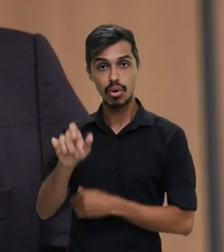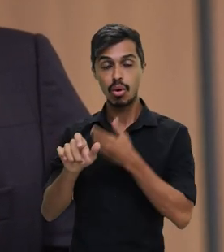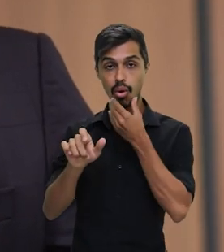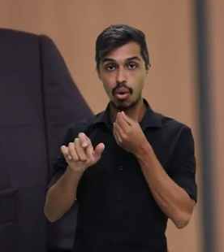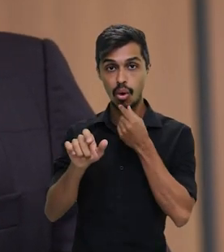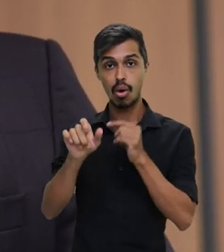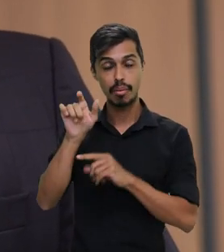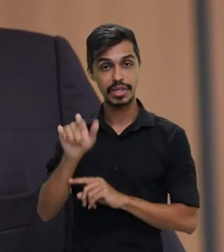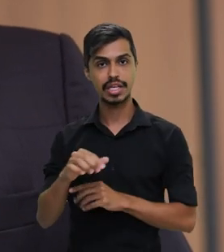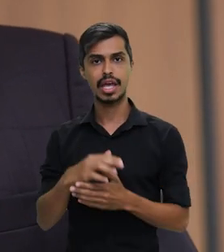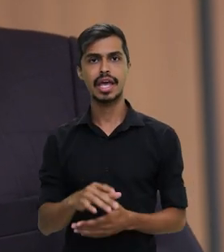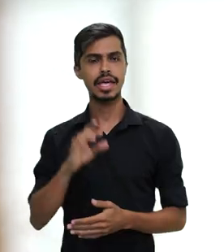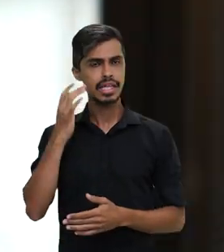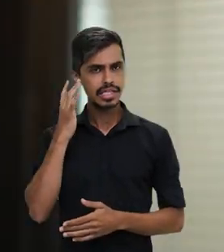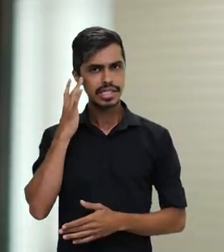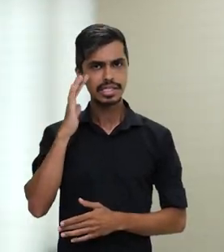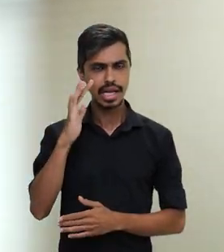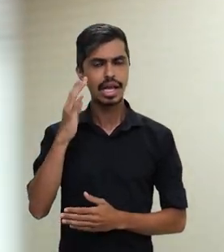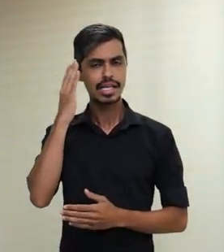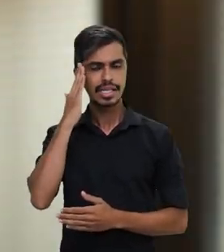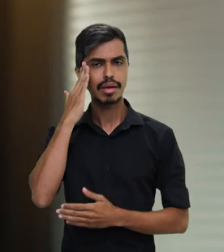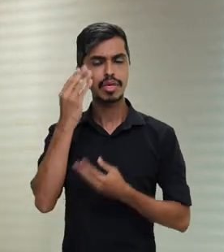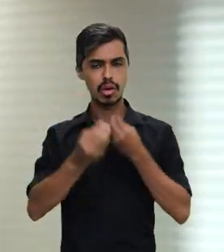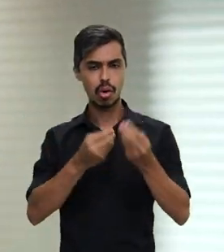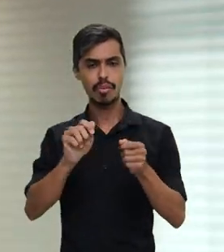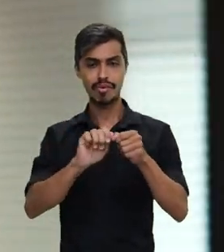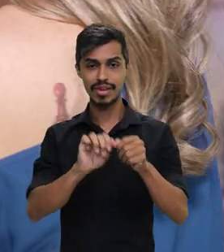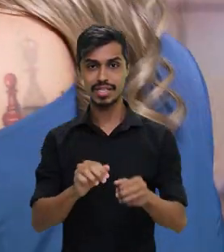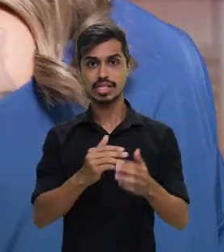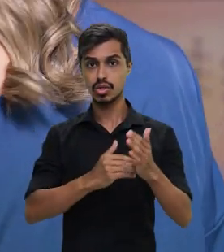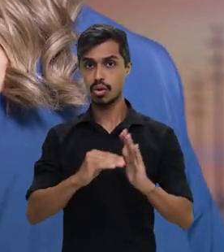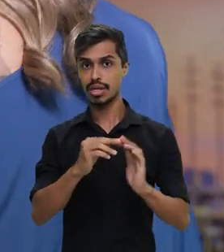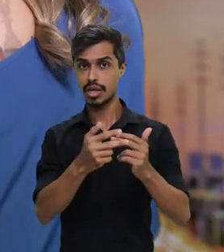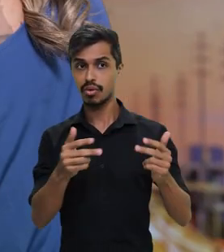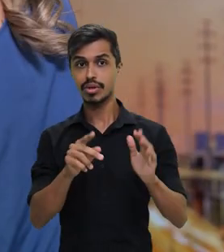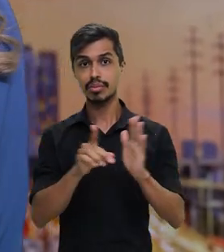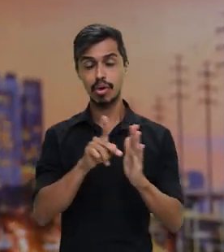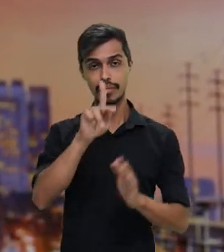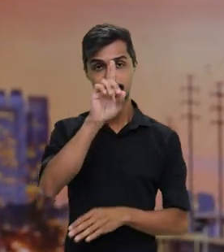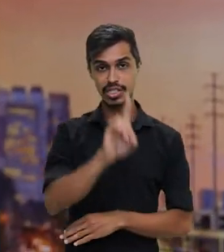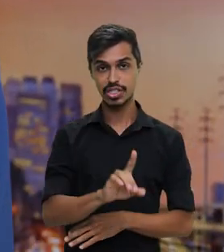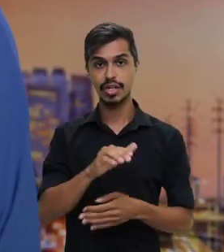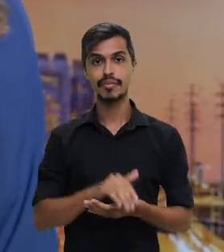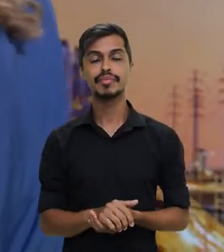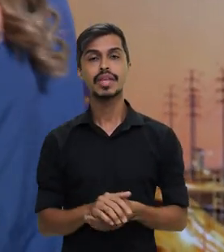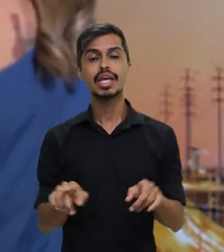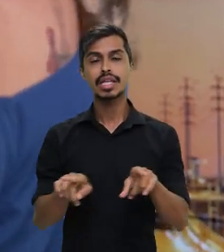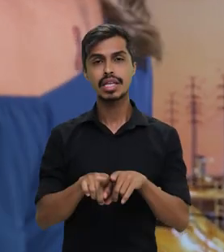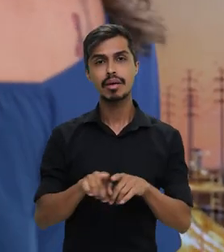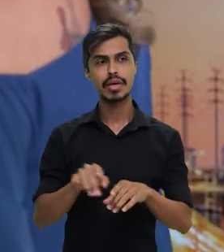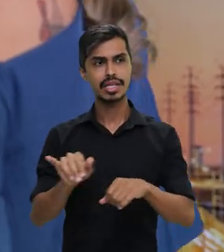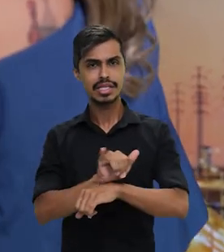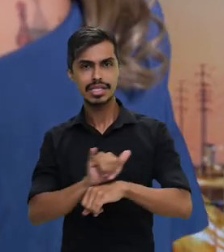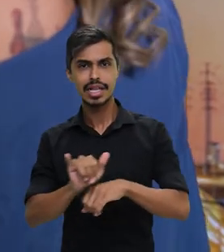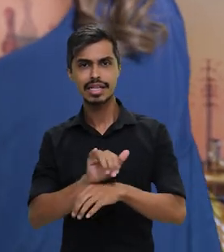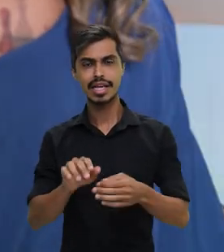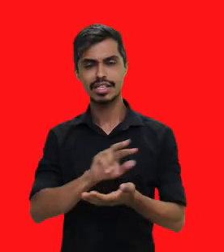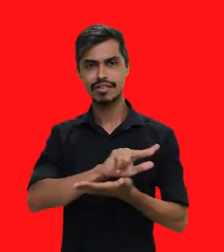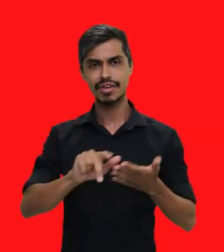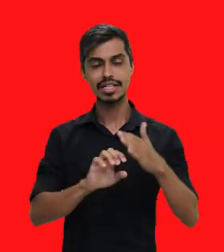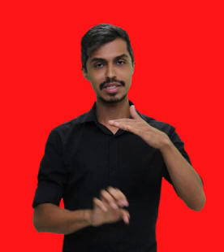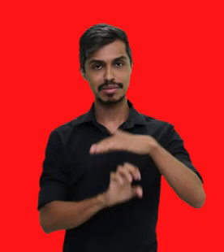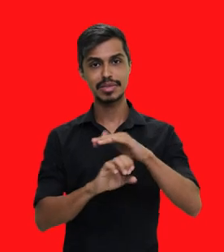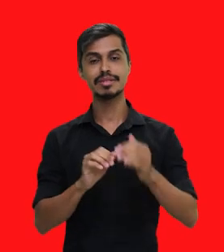Direito Político e Econômico e doutorando em Direito, além de especialista em gestão estratégica e de empresas.